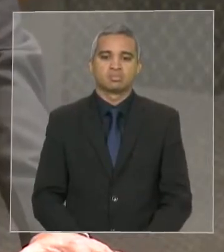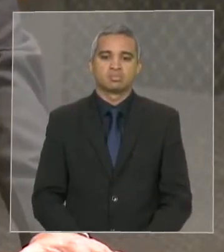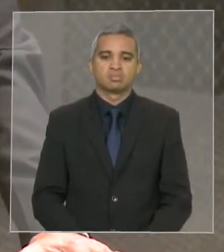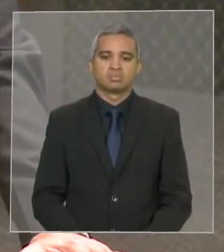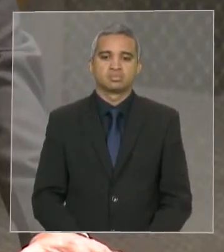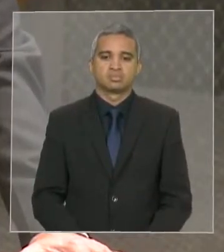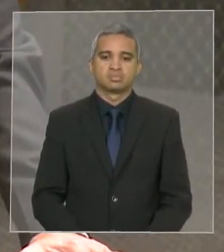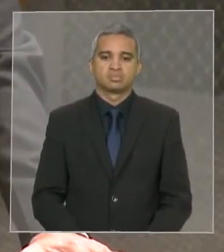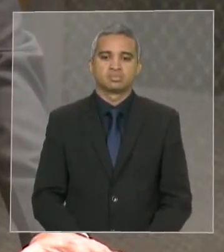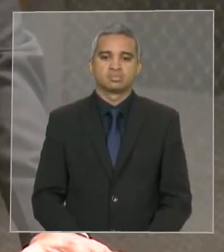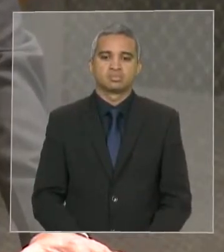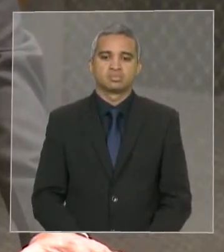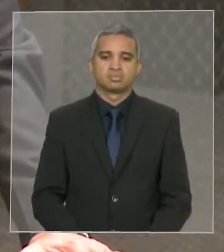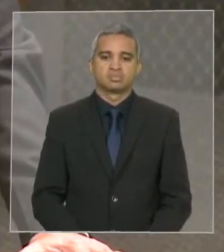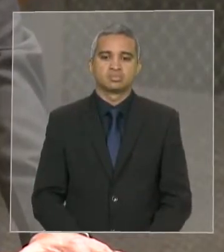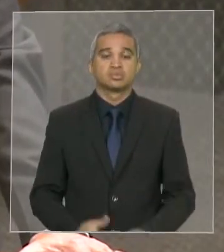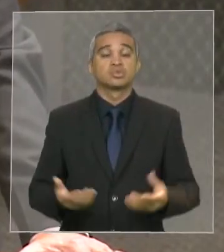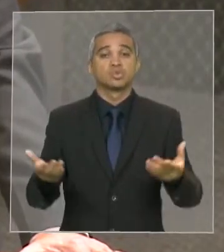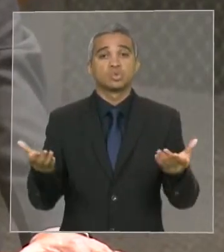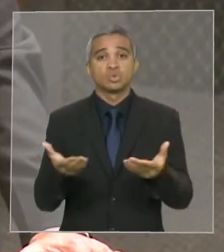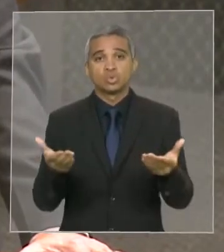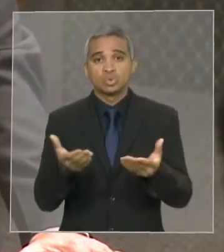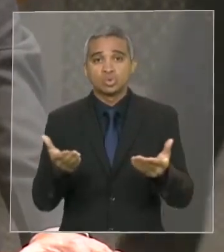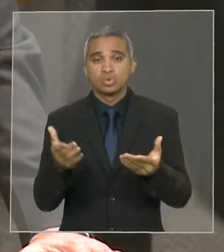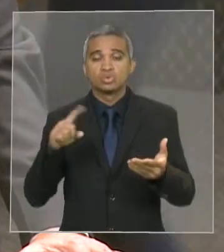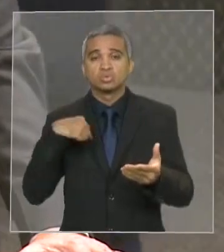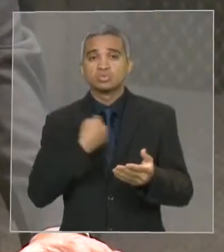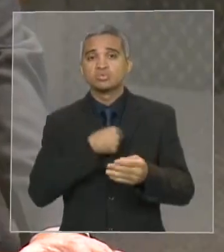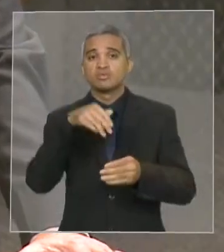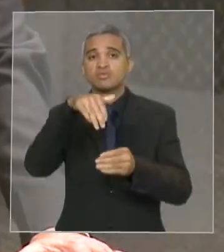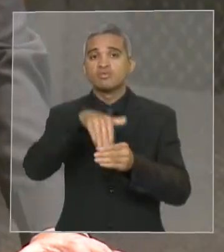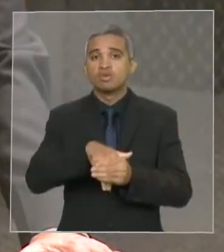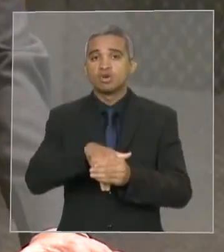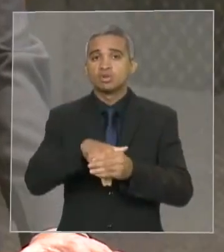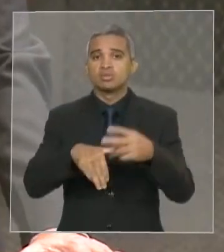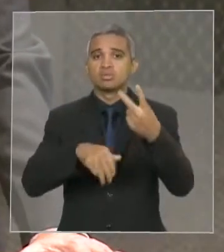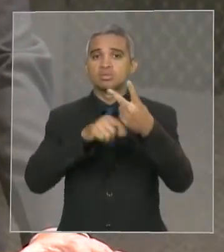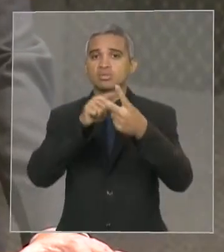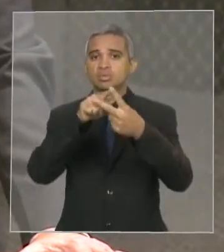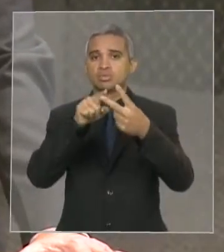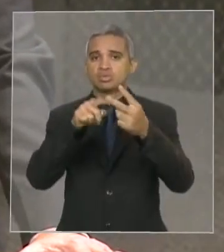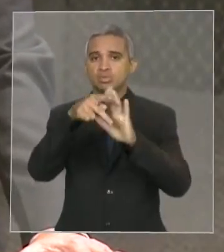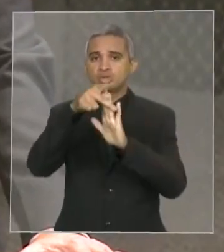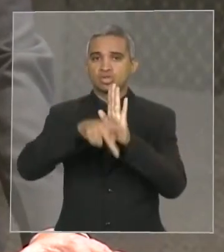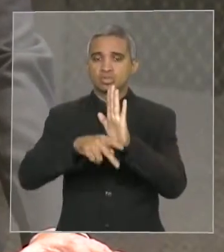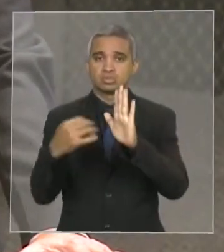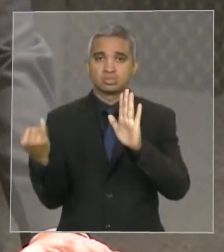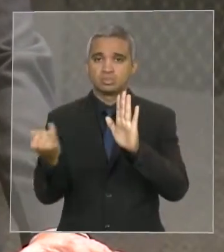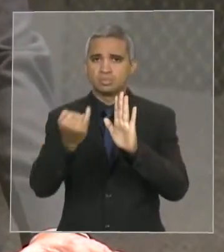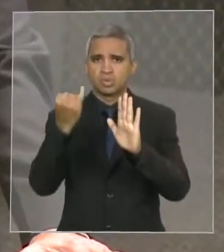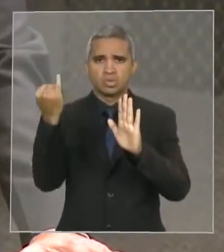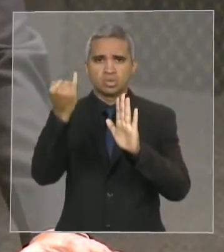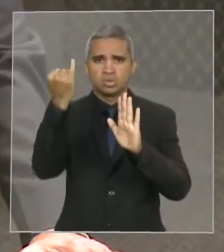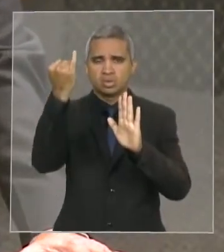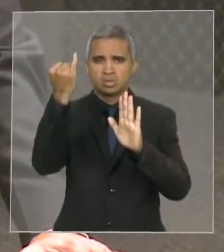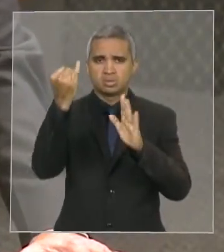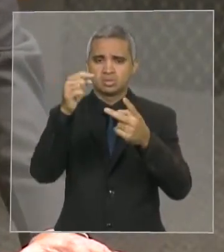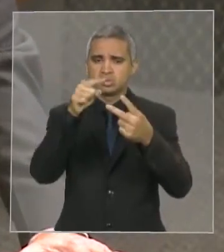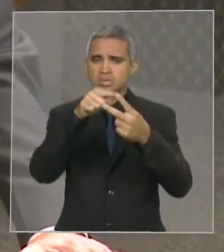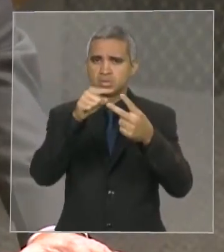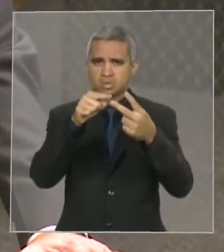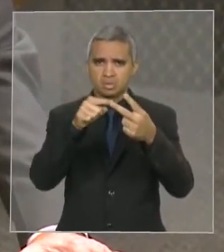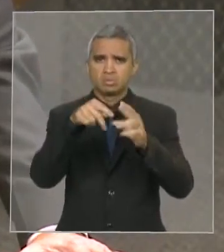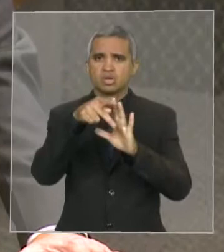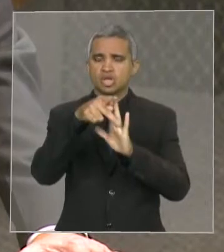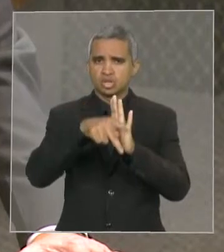Senhor nós estamos votando dois projetos importantes, eu diria que são simbólicos inclusive